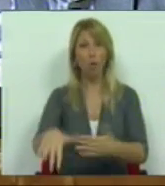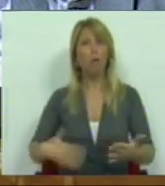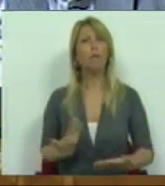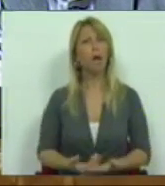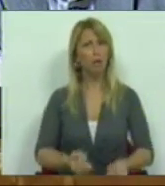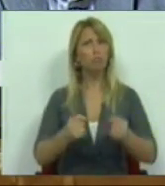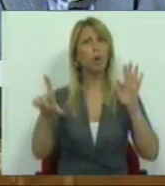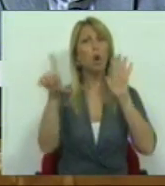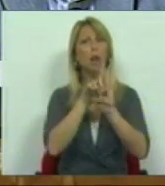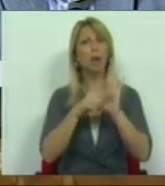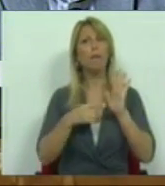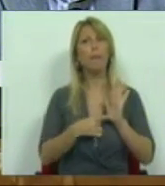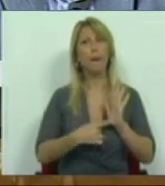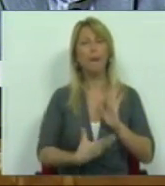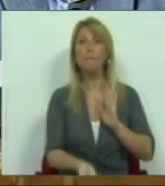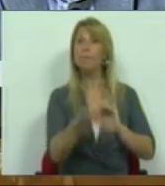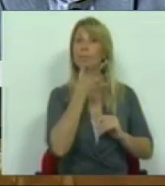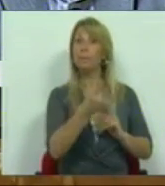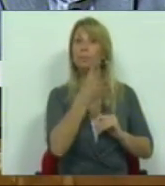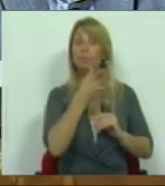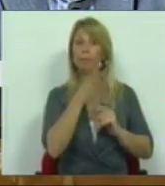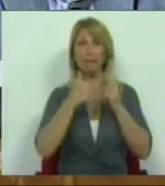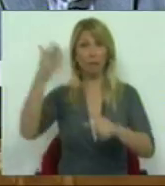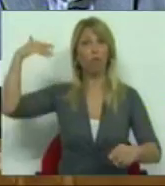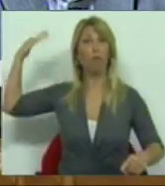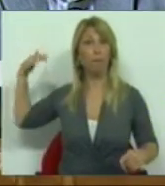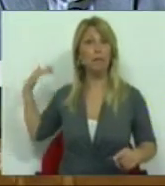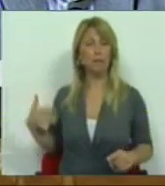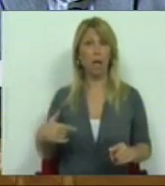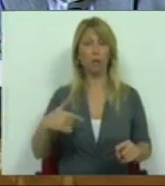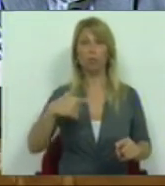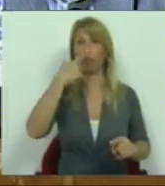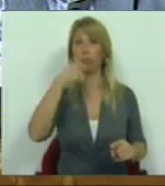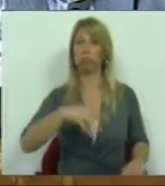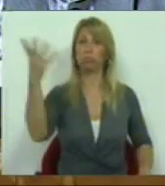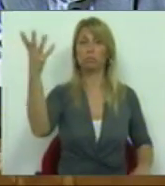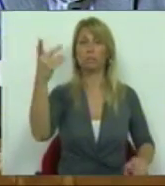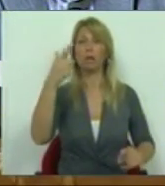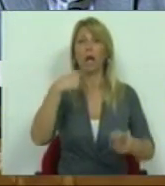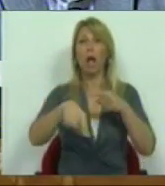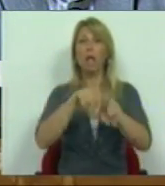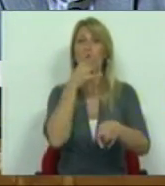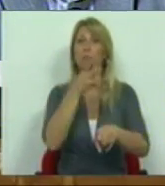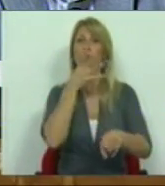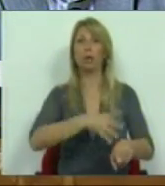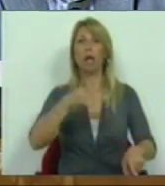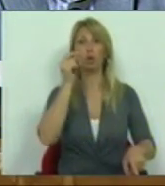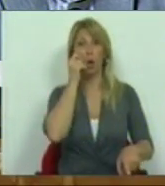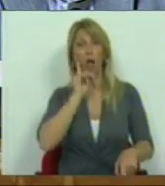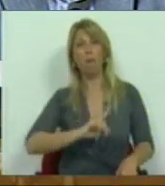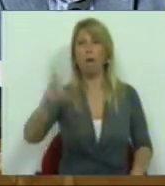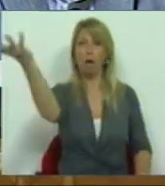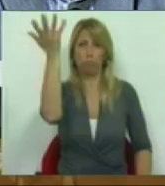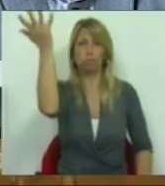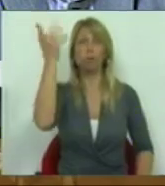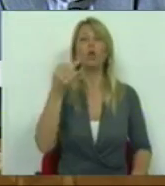a declarações preferidas no passado por ilustres deputados e deputadas do Partido